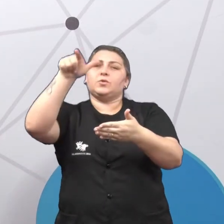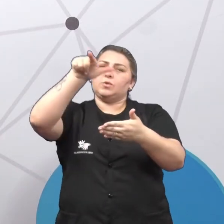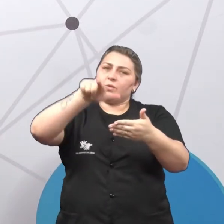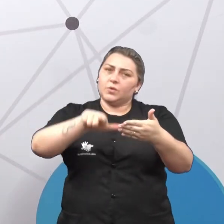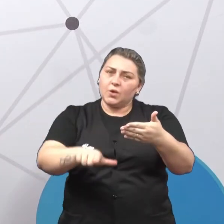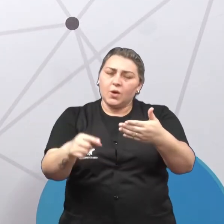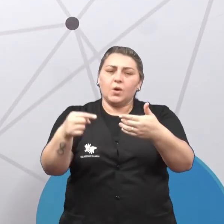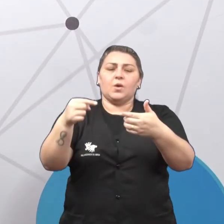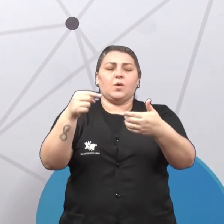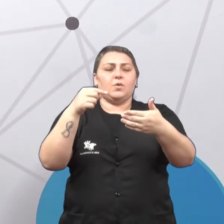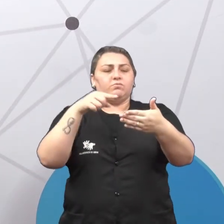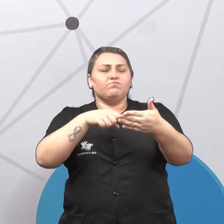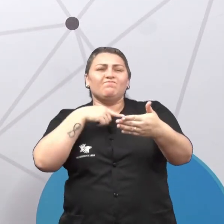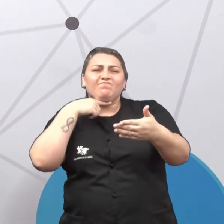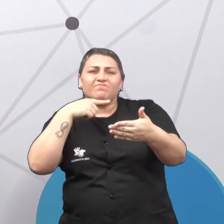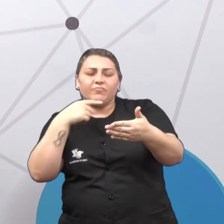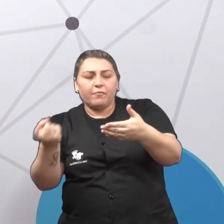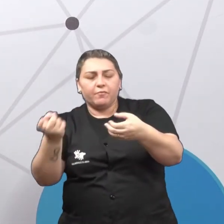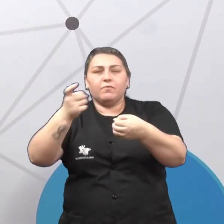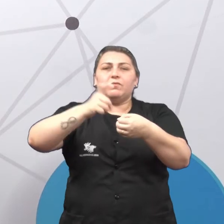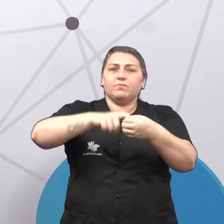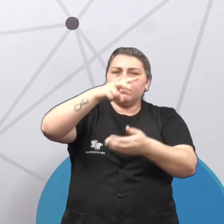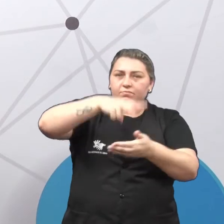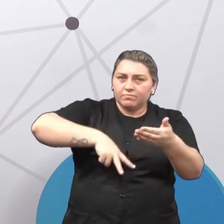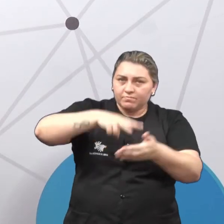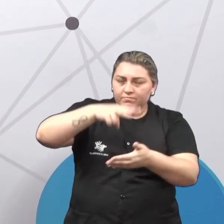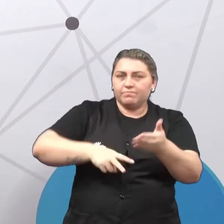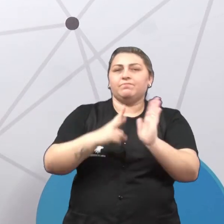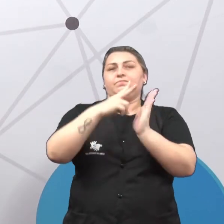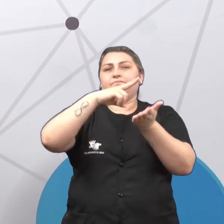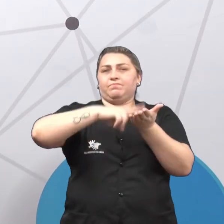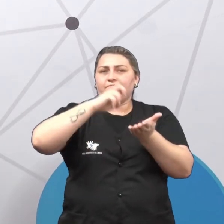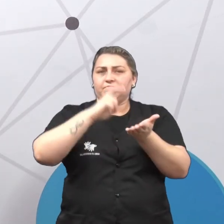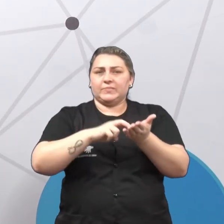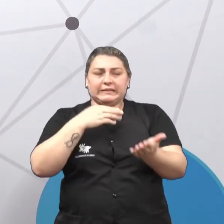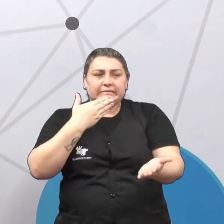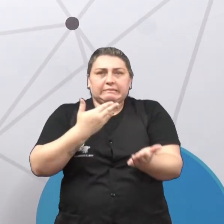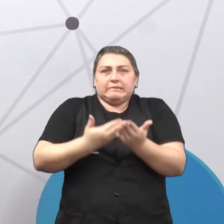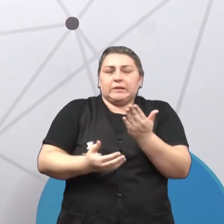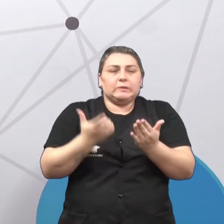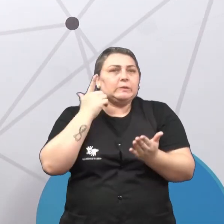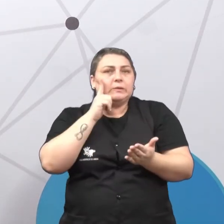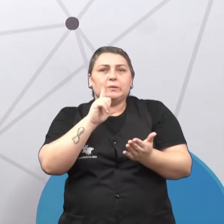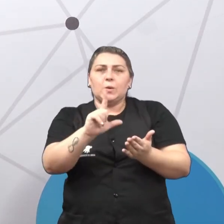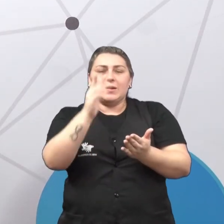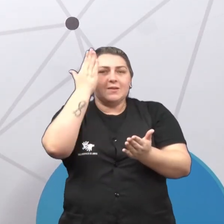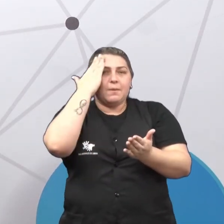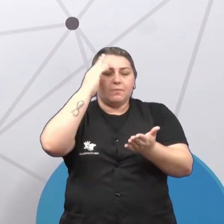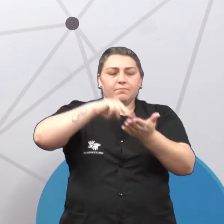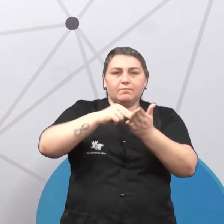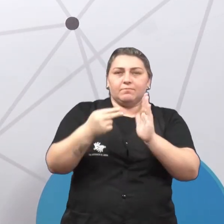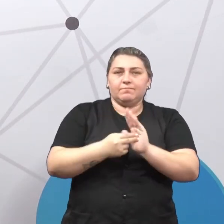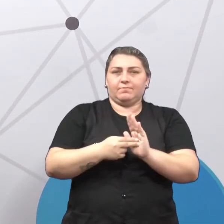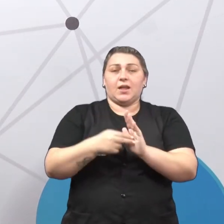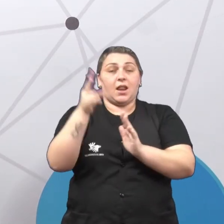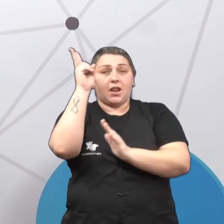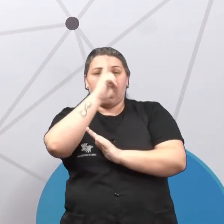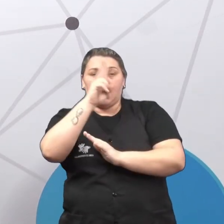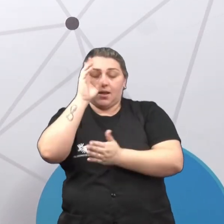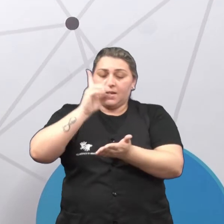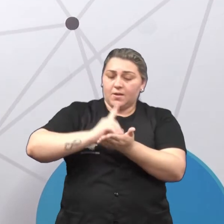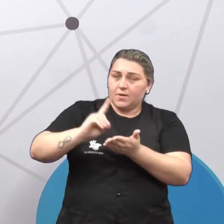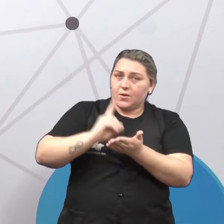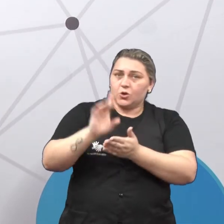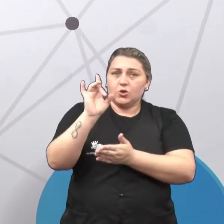Enfatizar os pontos que ficaram com dúvidas ou aí voltar a vocabulários que eu me perdi, né? Que eu não conseguia significados, né? Lembrando que o